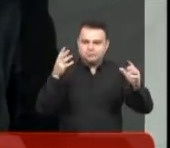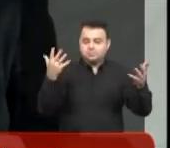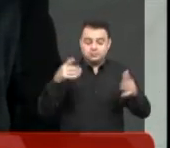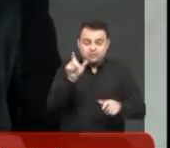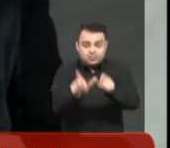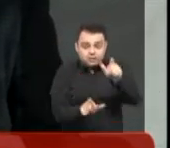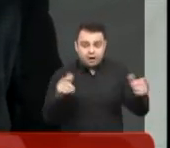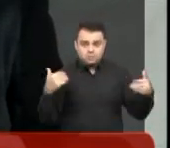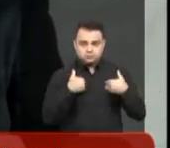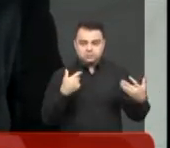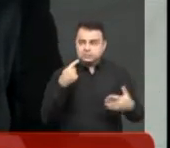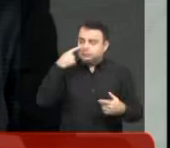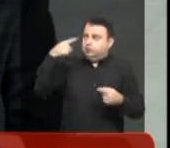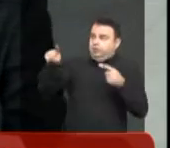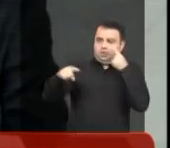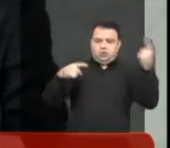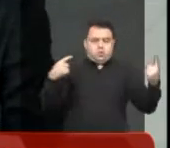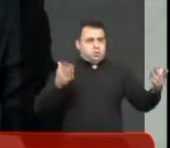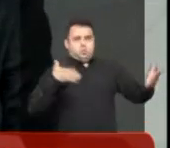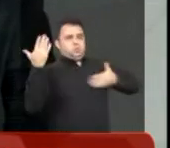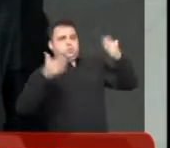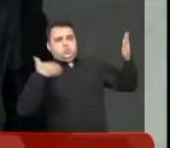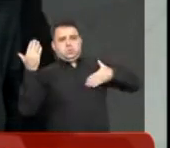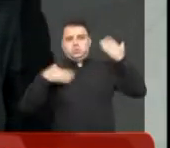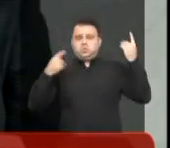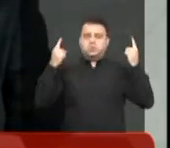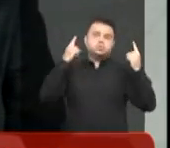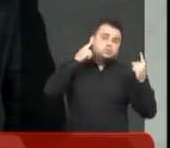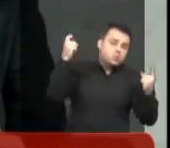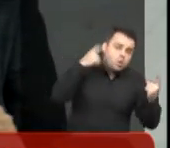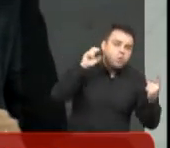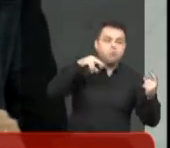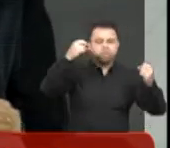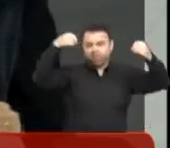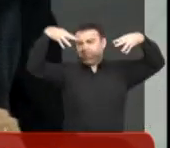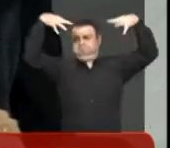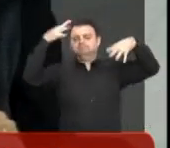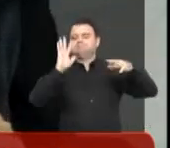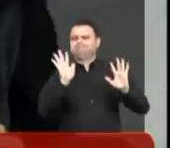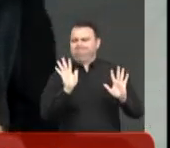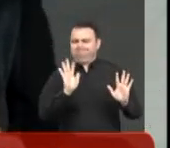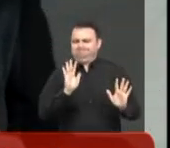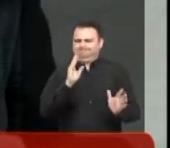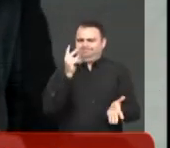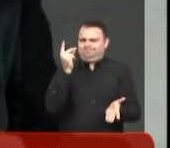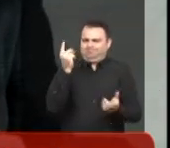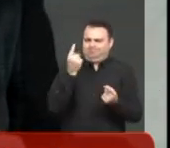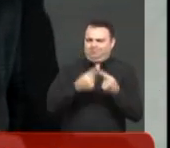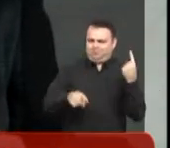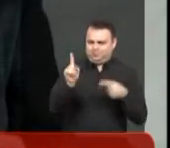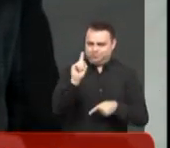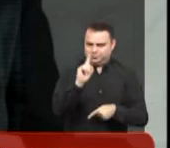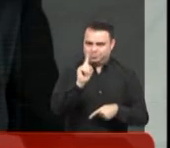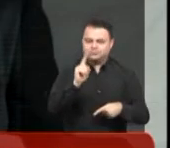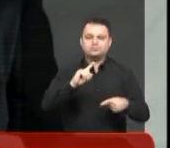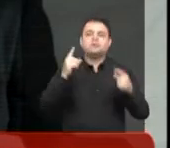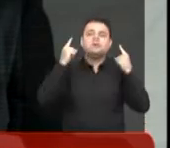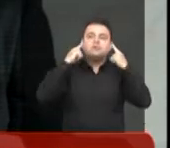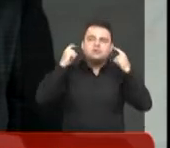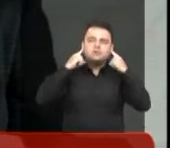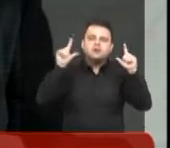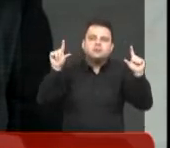autista, elas são muito sensíveis tanto à luz quanto ao som. Então, essa baixa sonoridade, baixa luminosidade